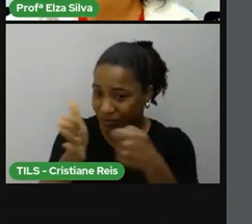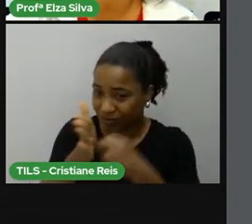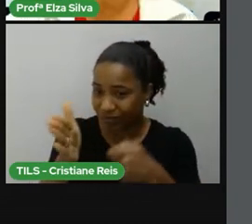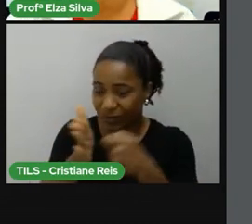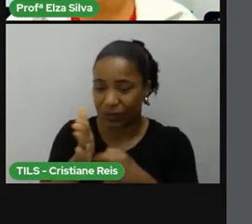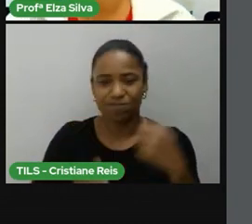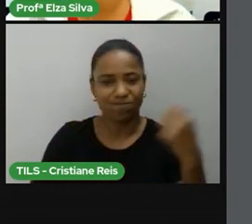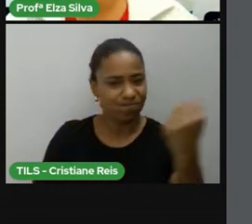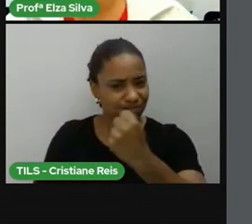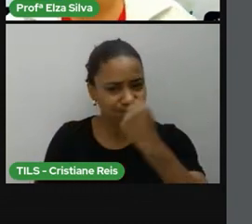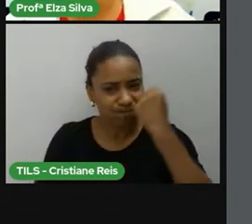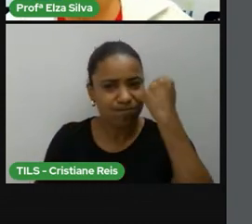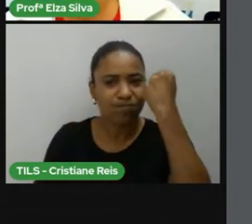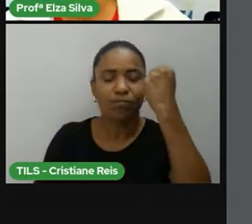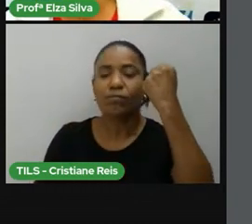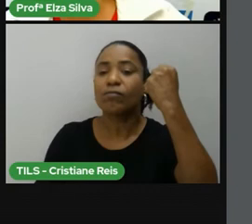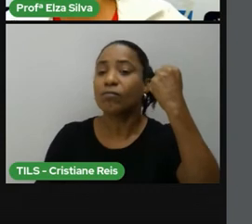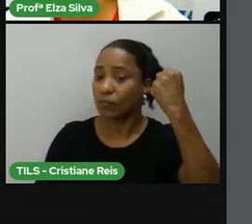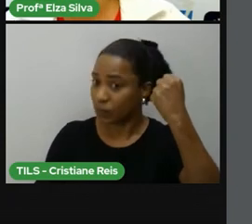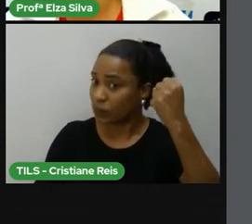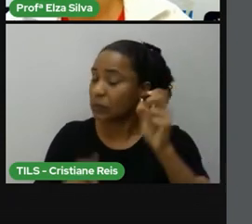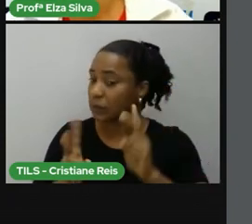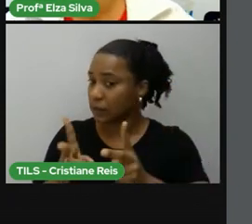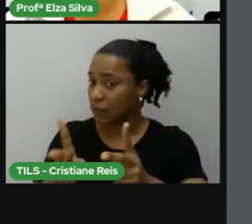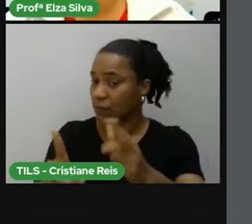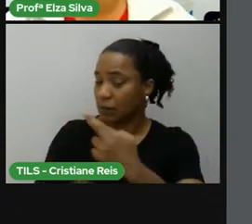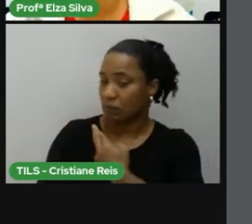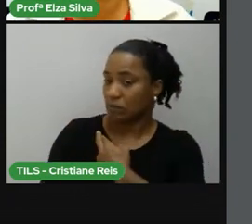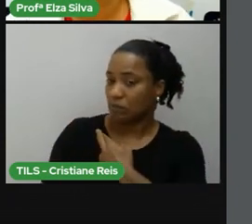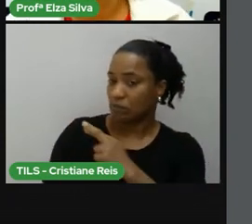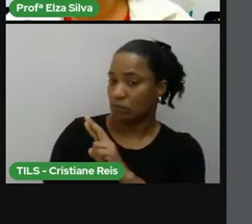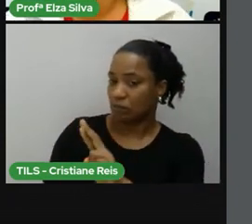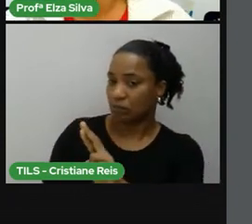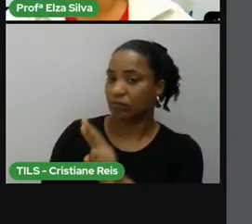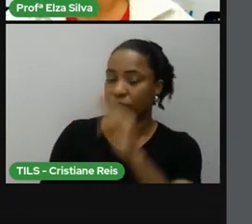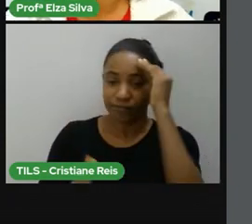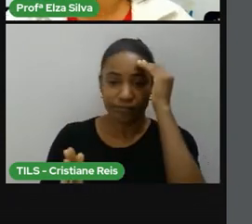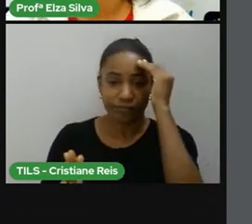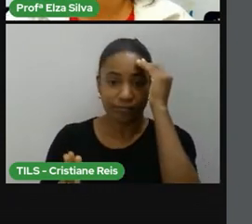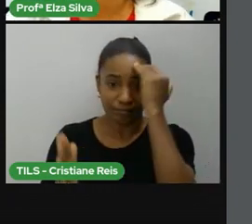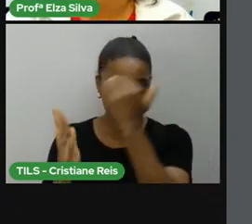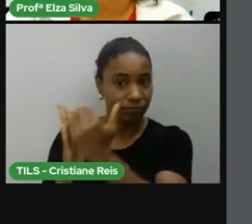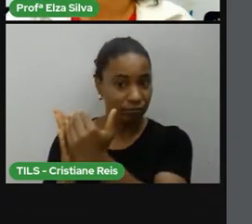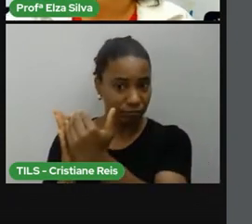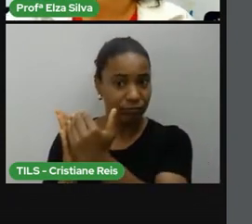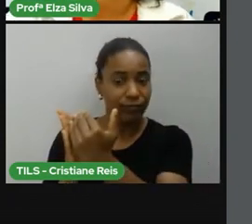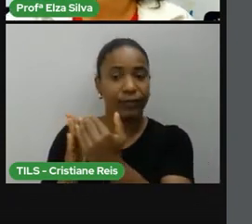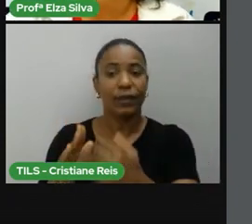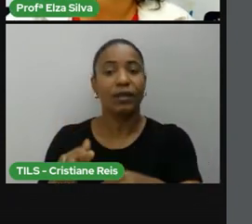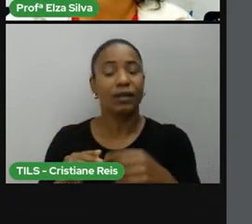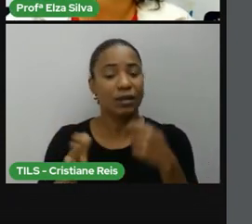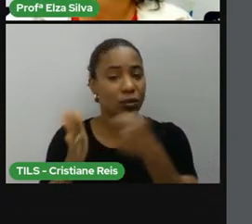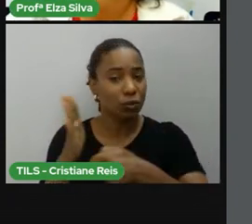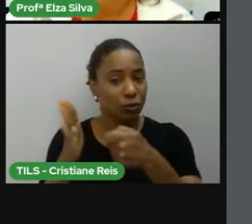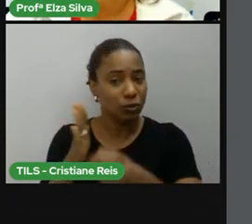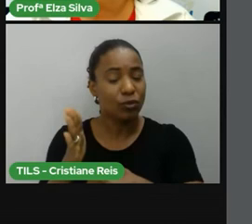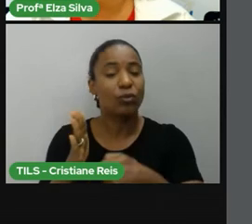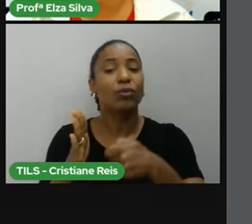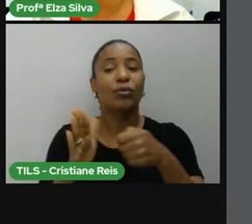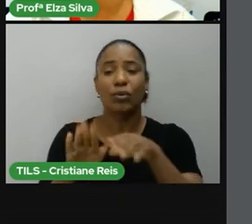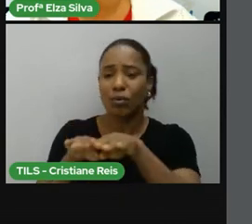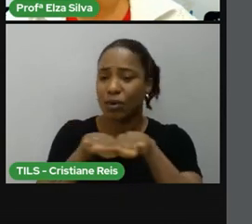sempre embasado em princípios religiosos, lutou pela igualdade de direitos entre os povos